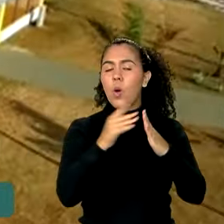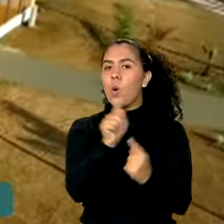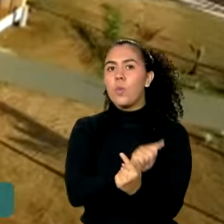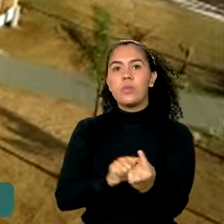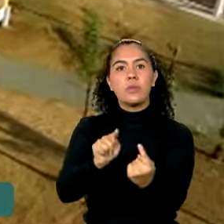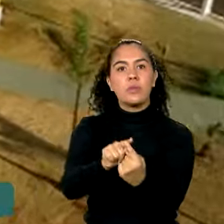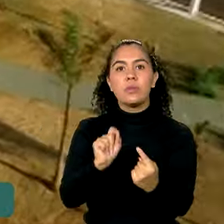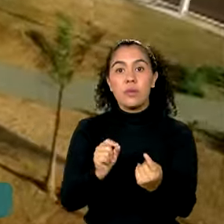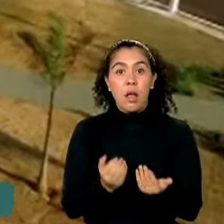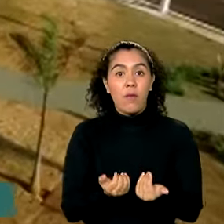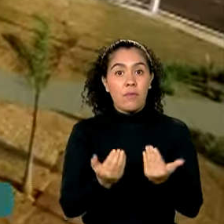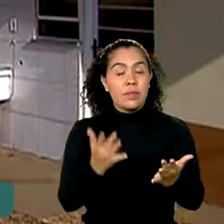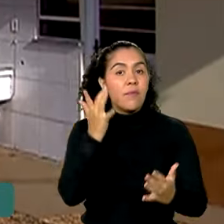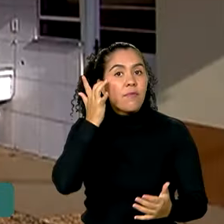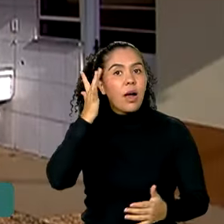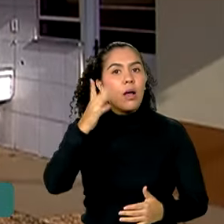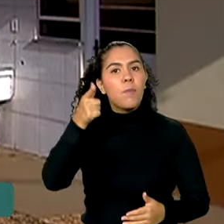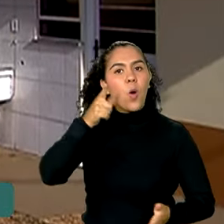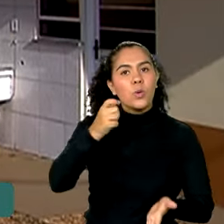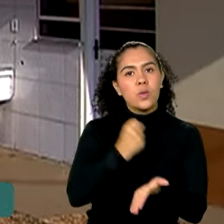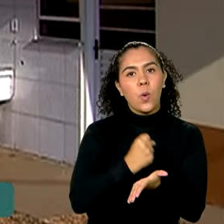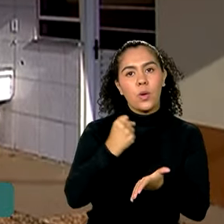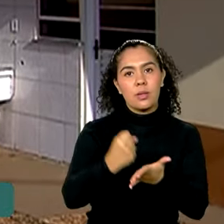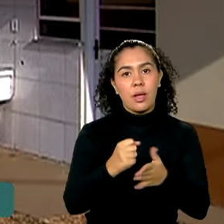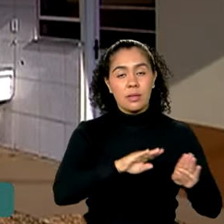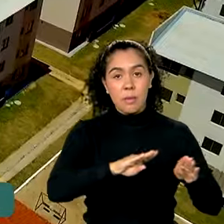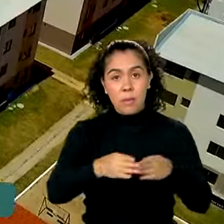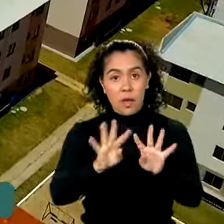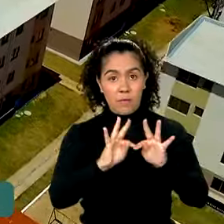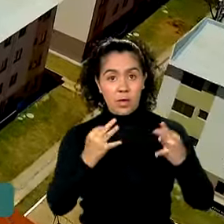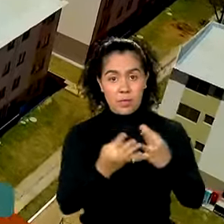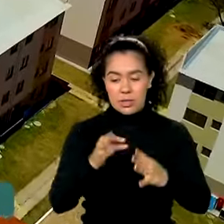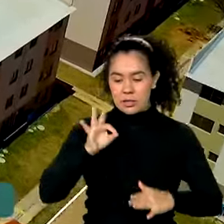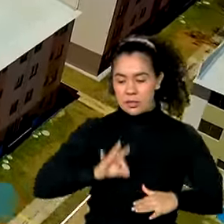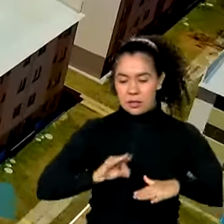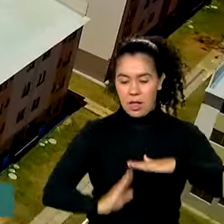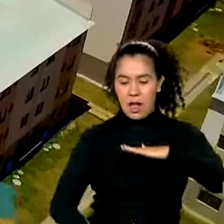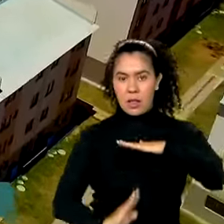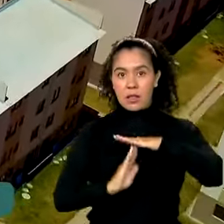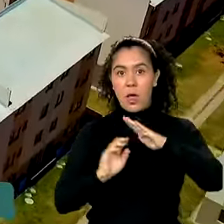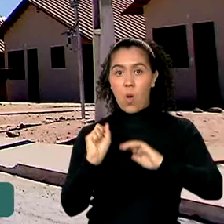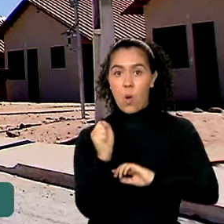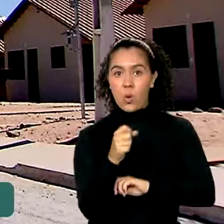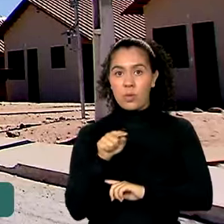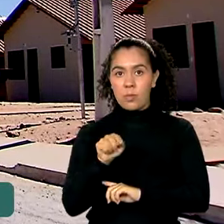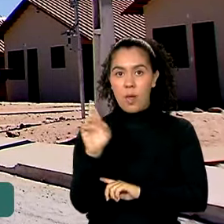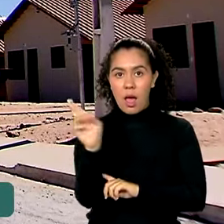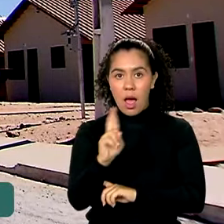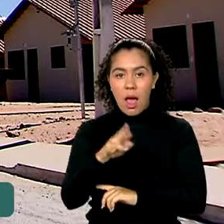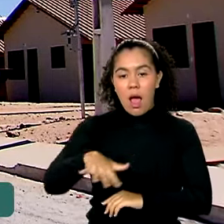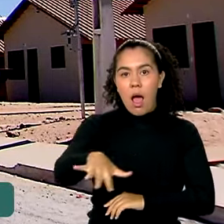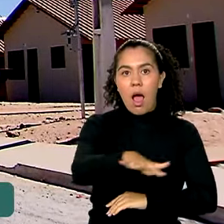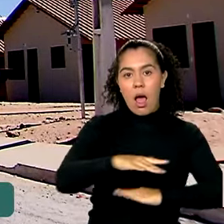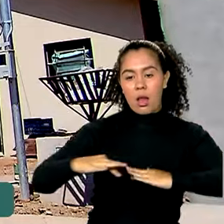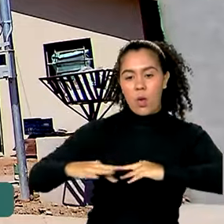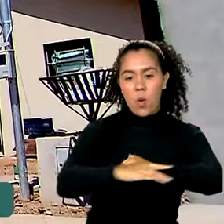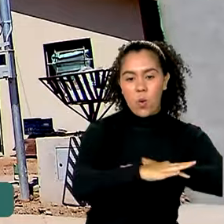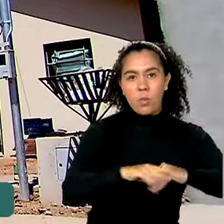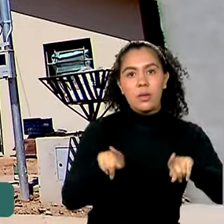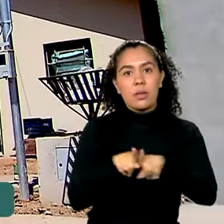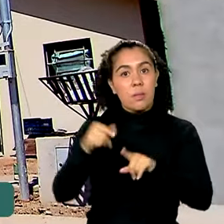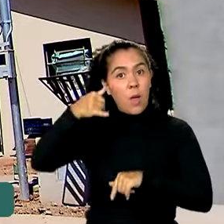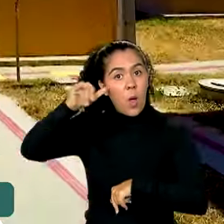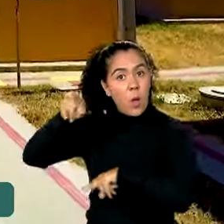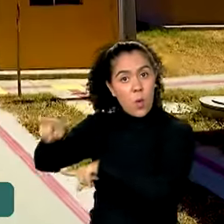condições de acesso à casa própria para famílias com renda mensal de até 8 mil reais em áreas urbanas e rurais